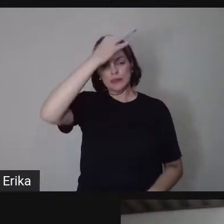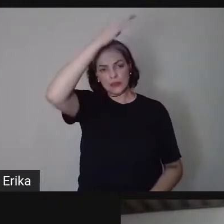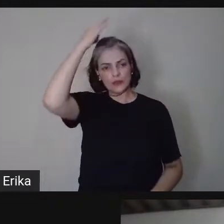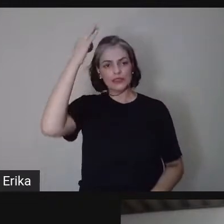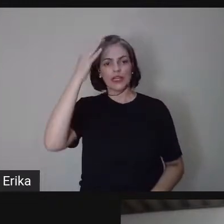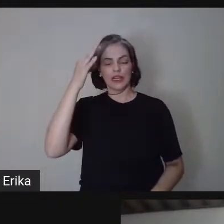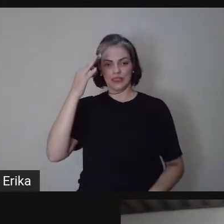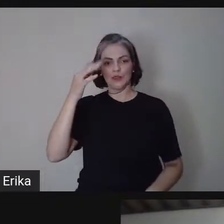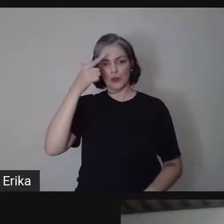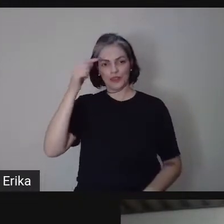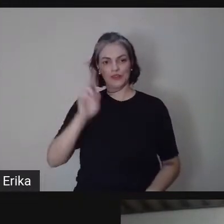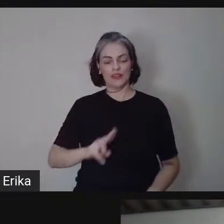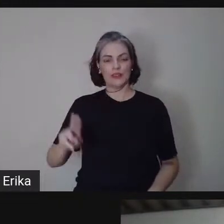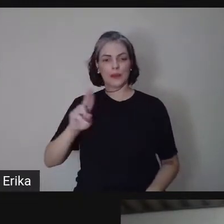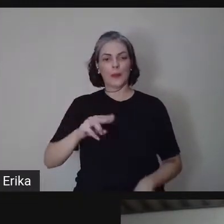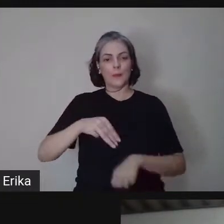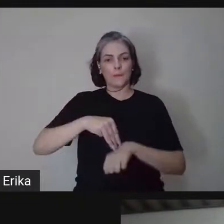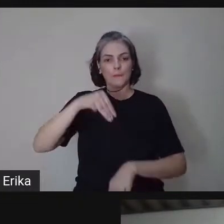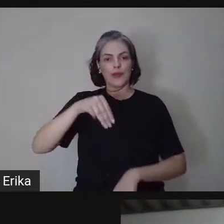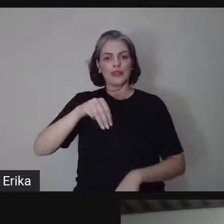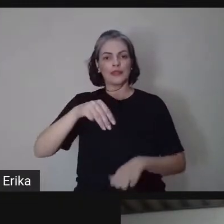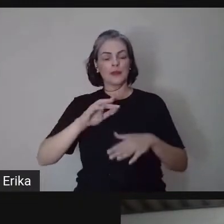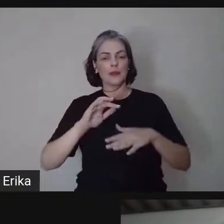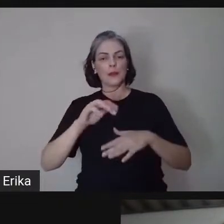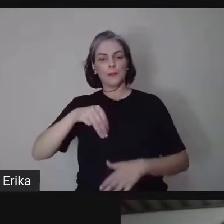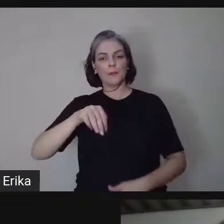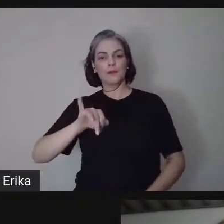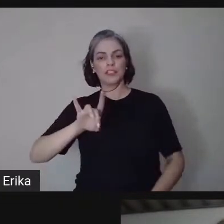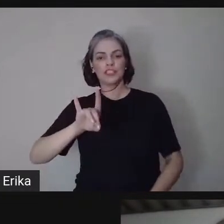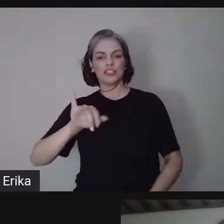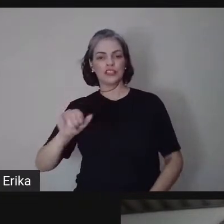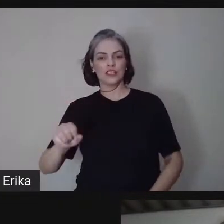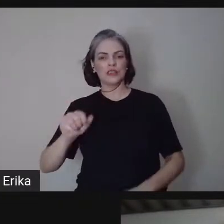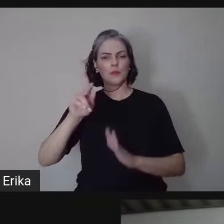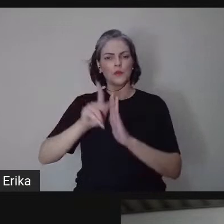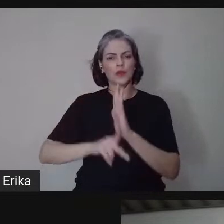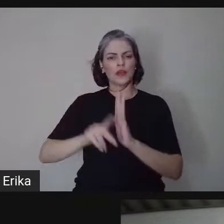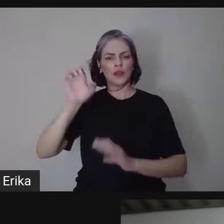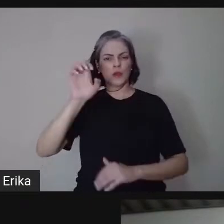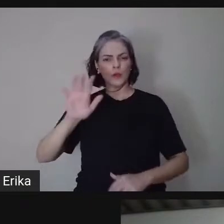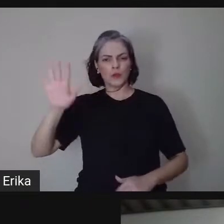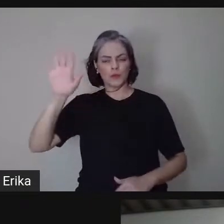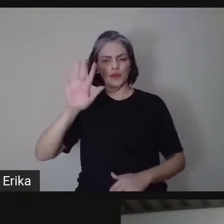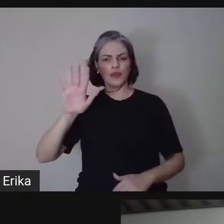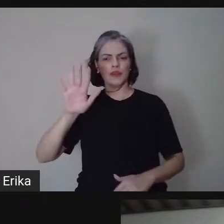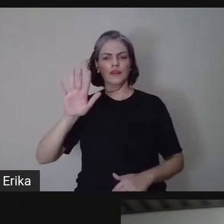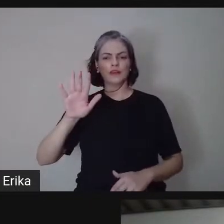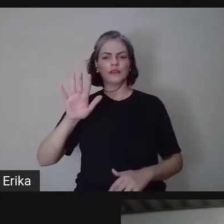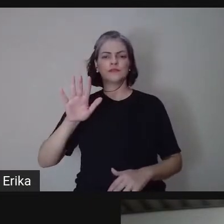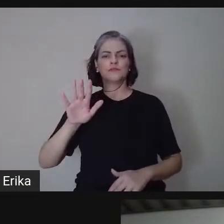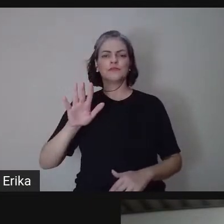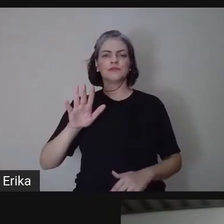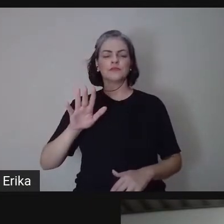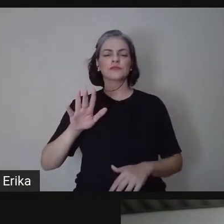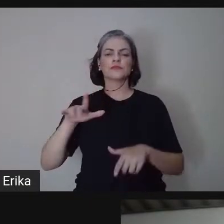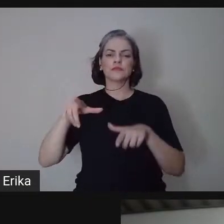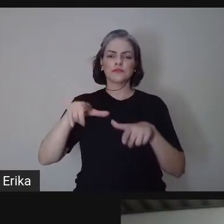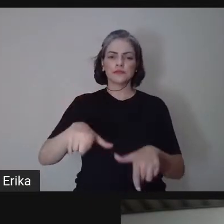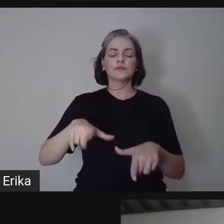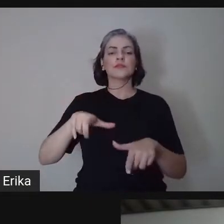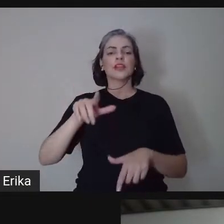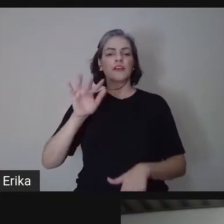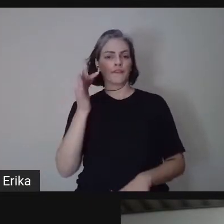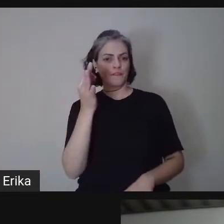mestre em engenharia de mídias para educação pelo Programa Europeu Erasmus Mundus, habilitada pela Université de Poitiers, França,